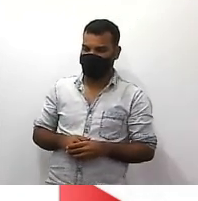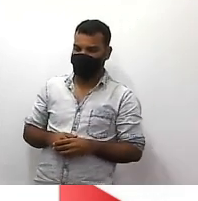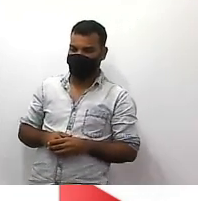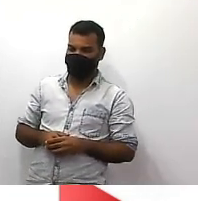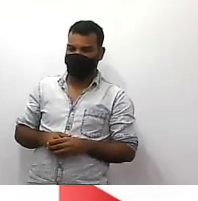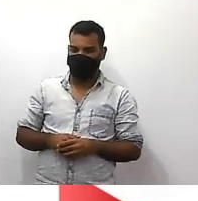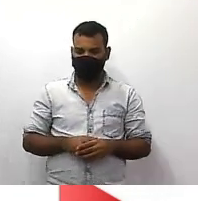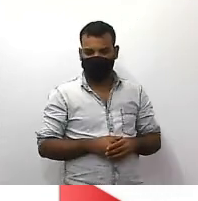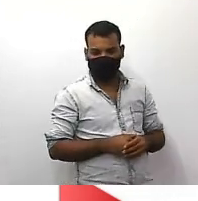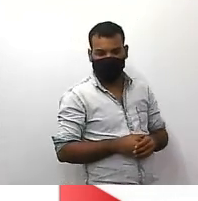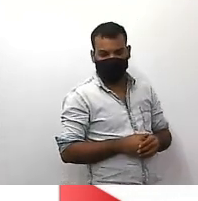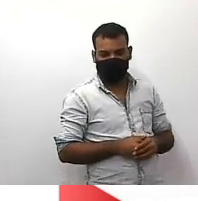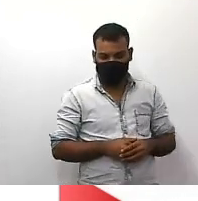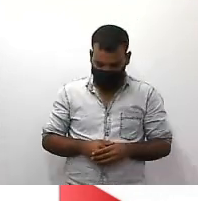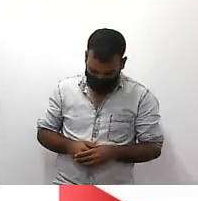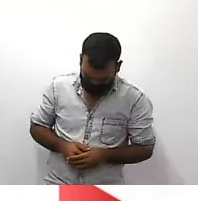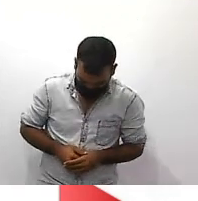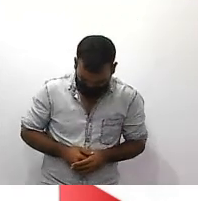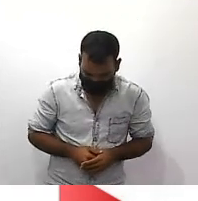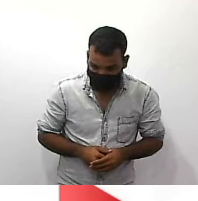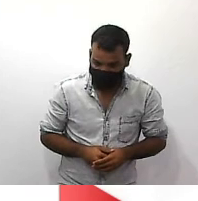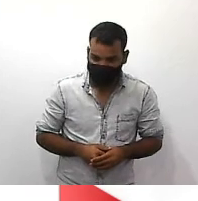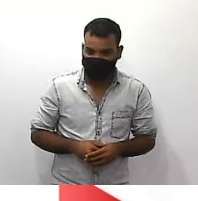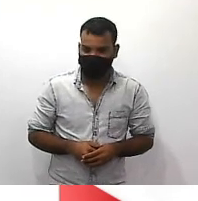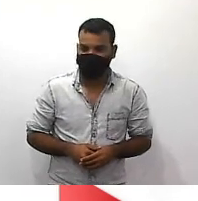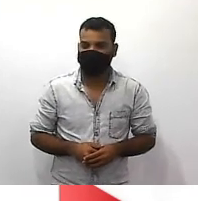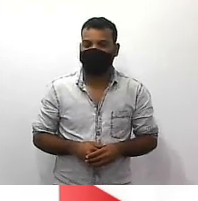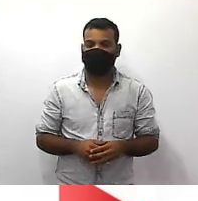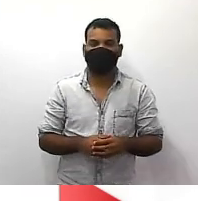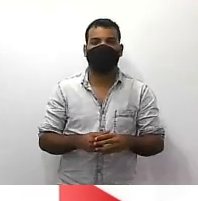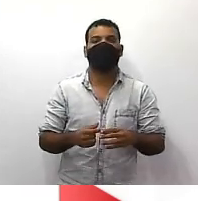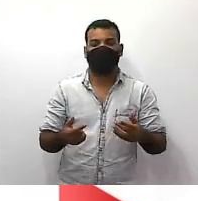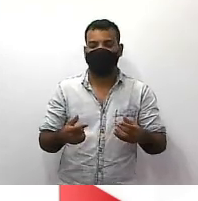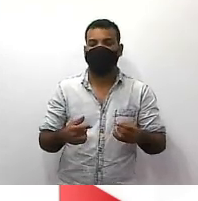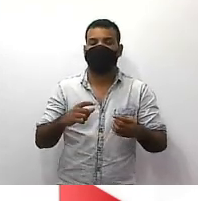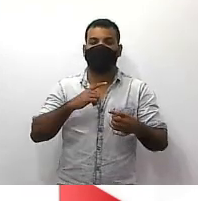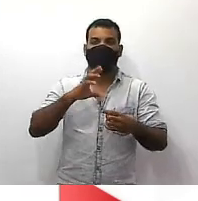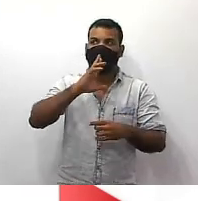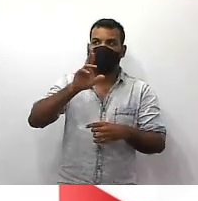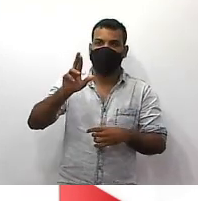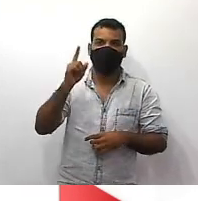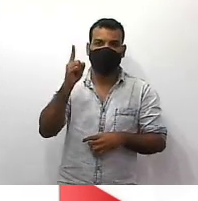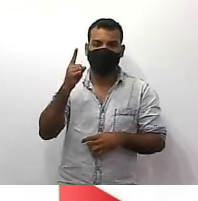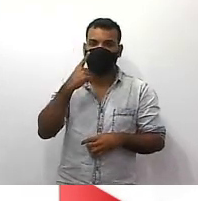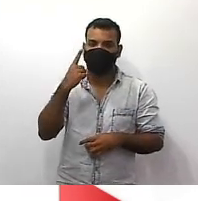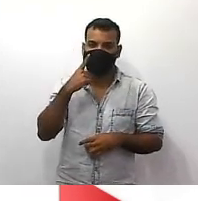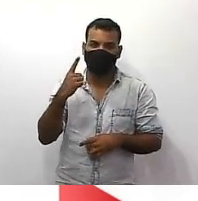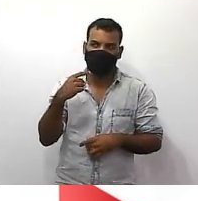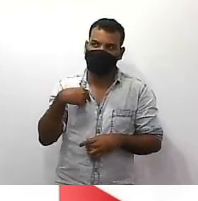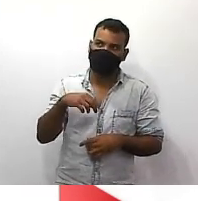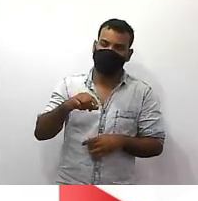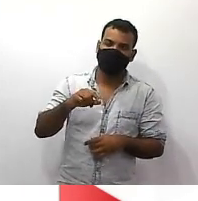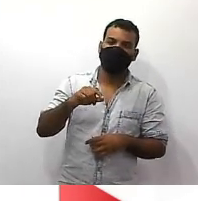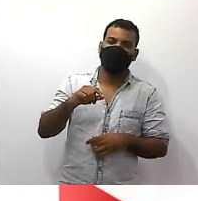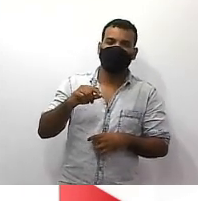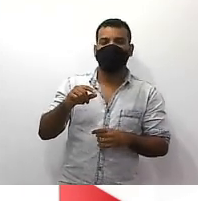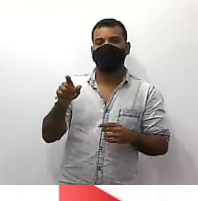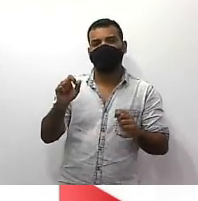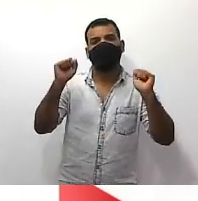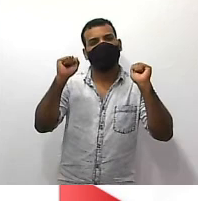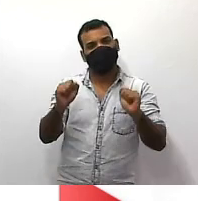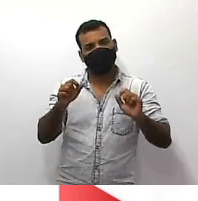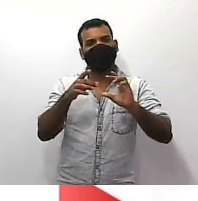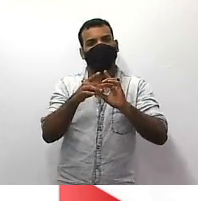fração a metade com a terça parte é igual a 15 vou resolver só ele eu vou fazer desse jeito você pode fazer